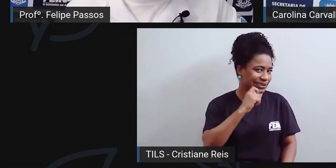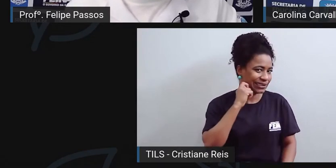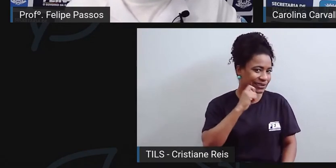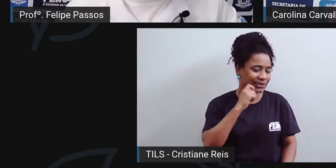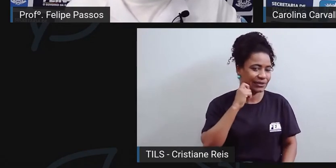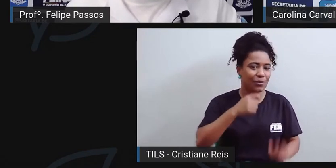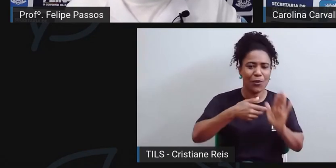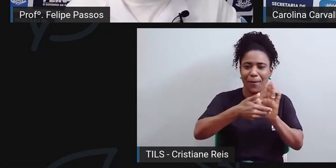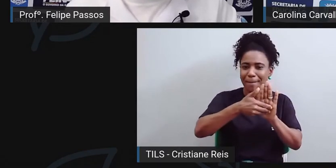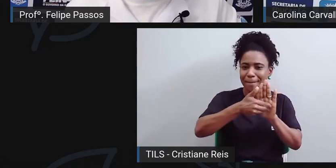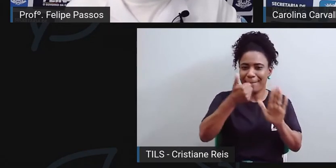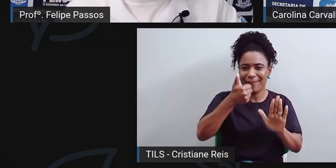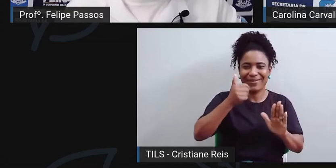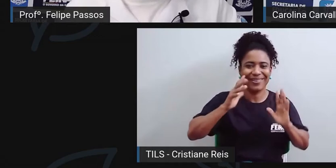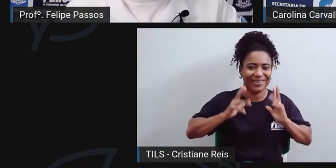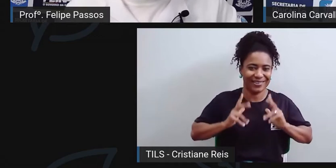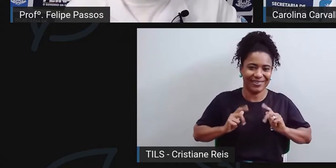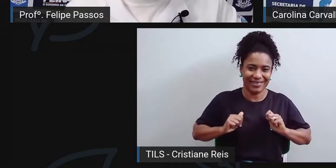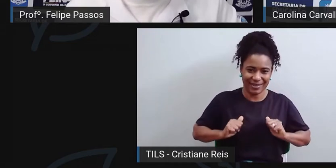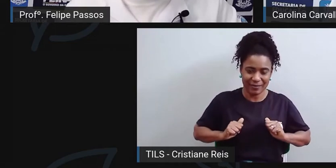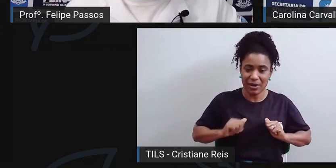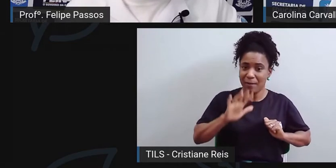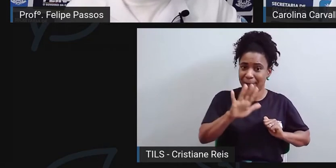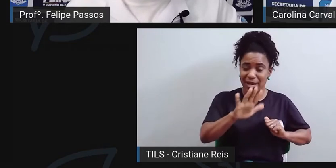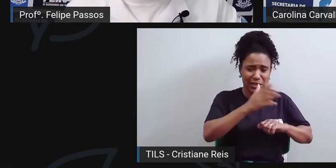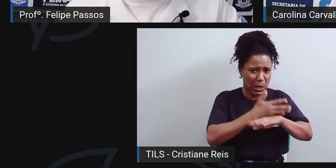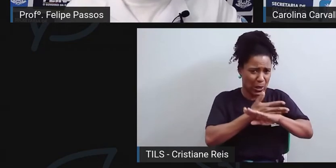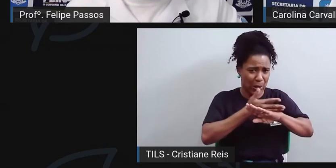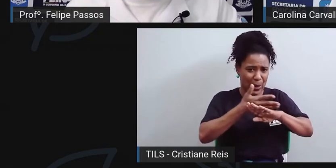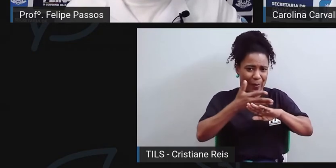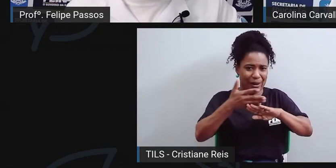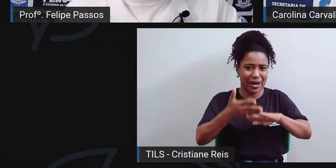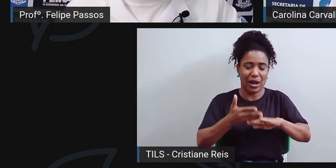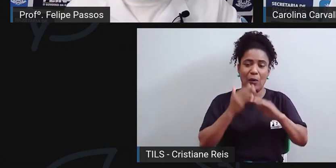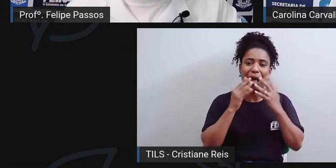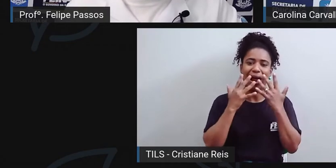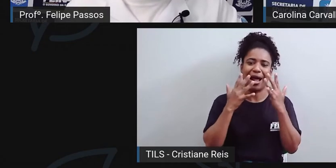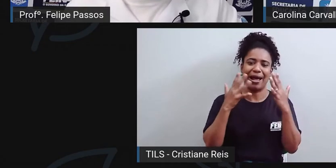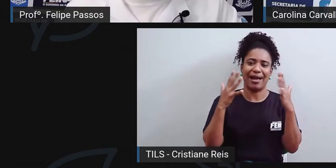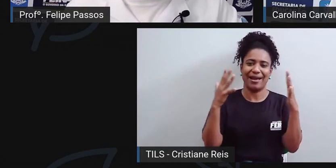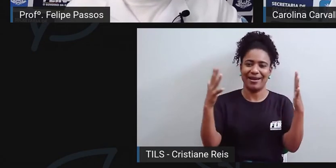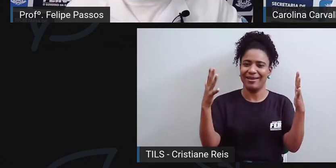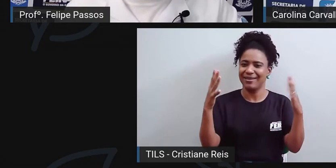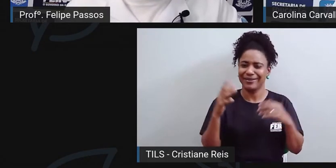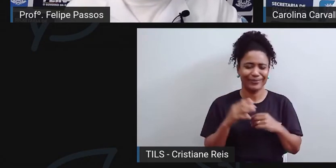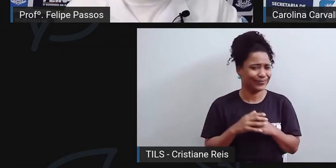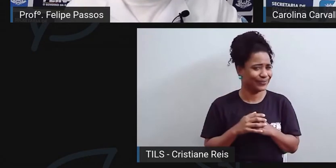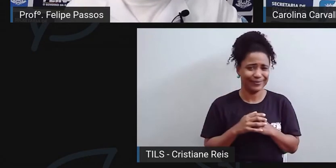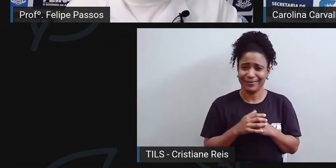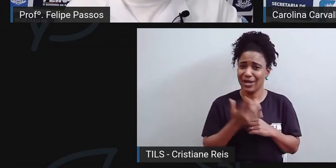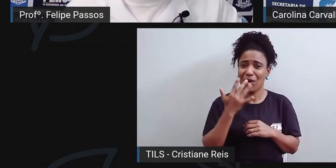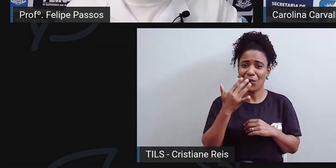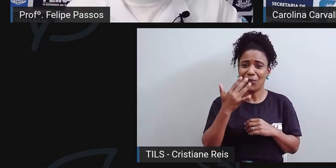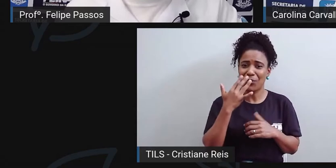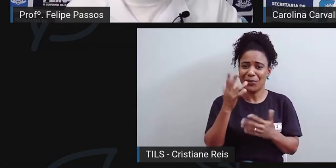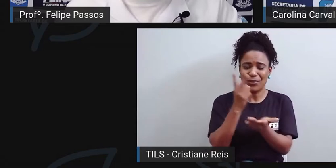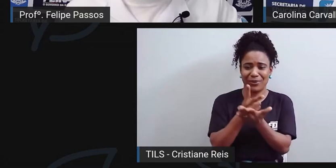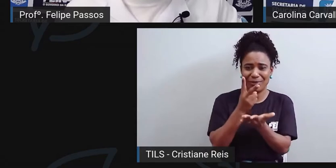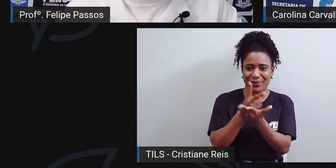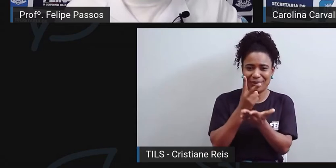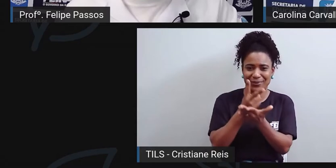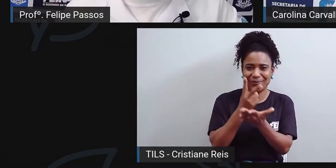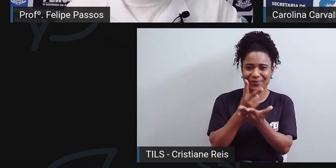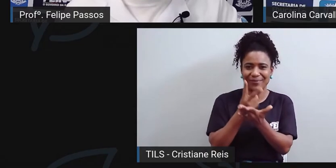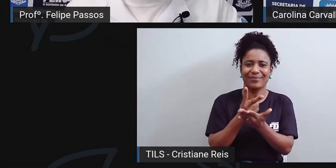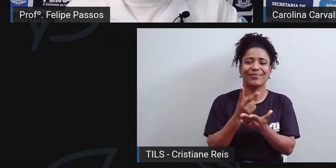ele vai remover esse tipo de mancha. Mas ele não vai promover nenhum tipo de mudança na cor do dente. Isso só se